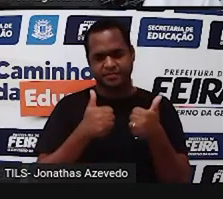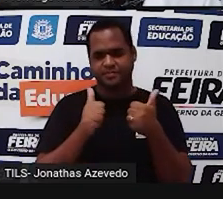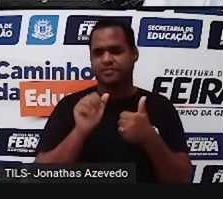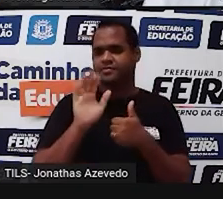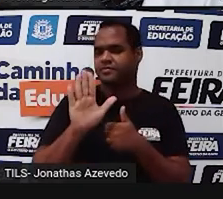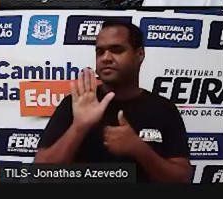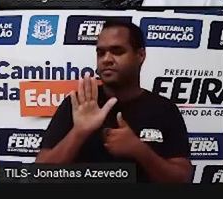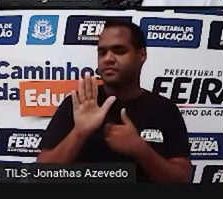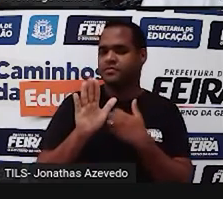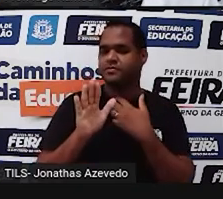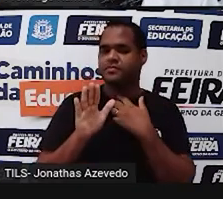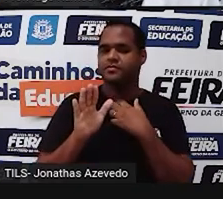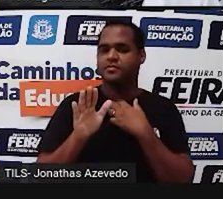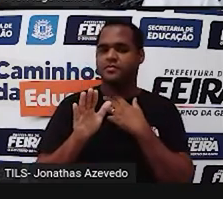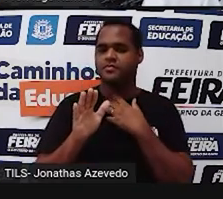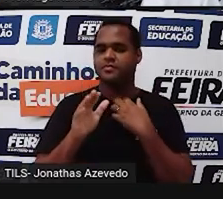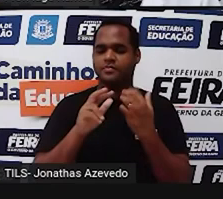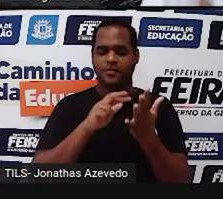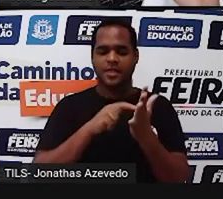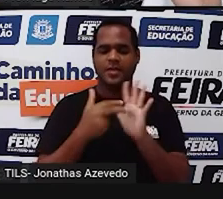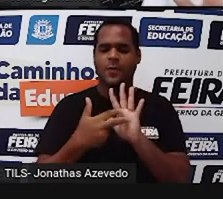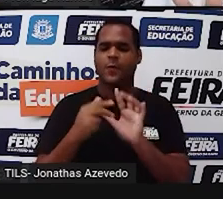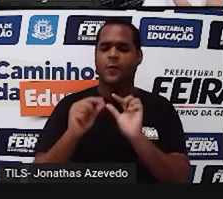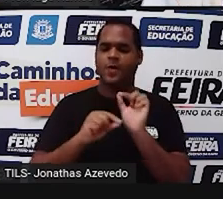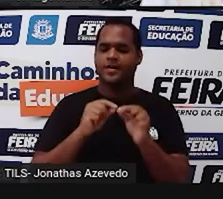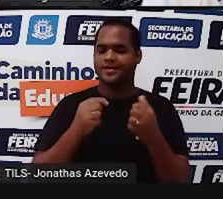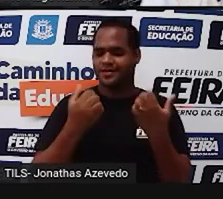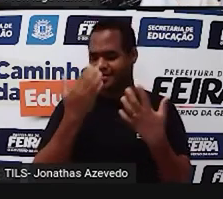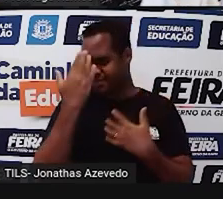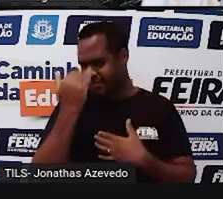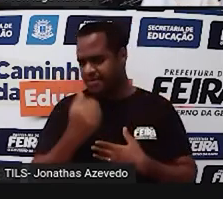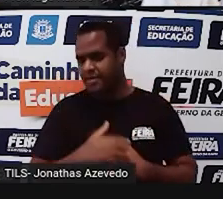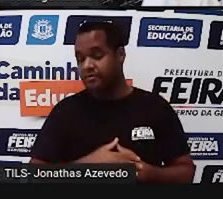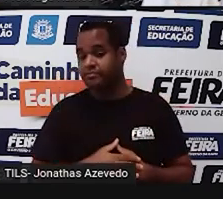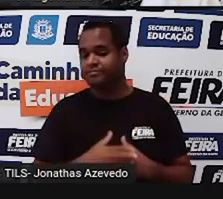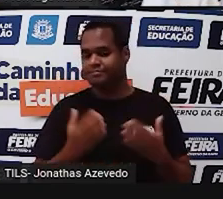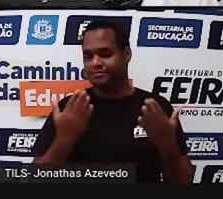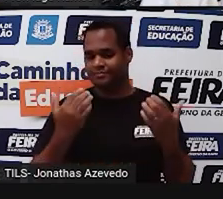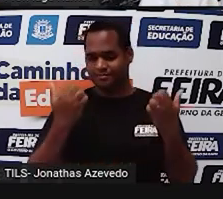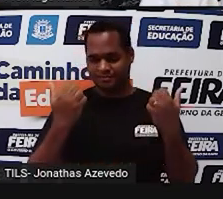o que é que isso significa, né? Vamos lá.